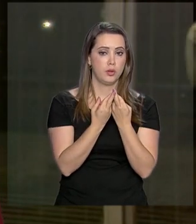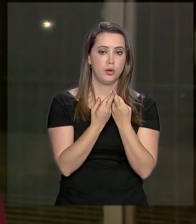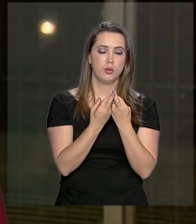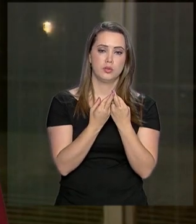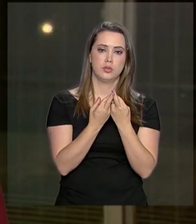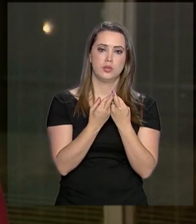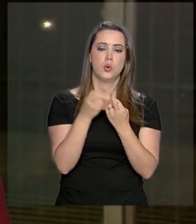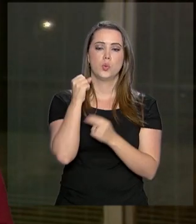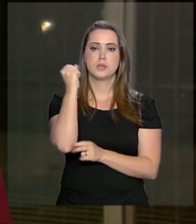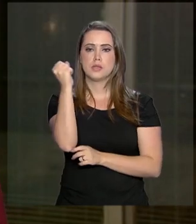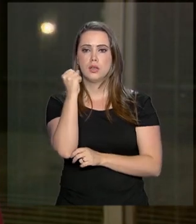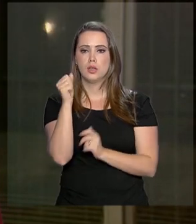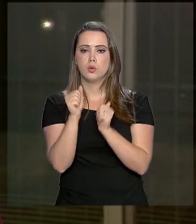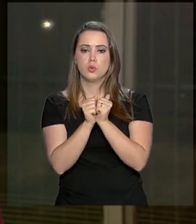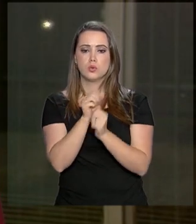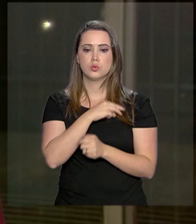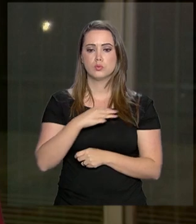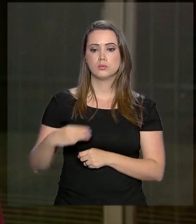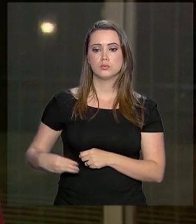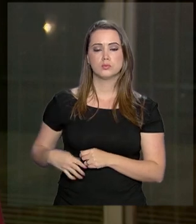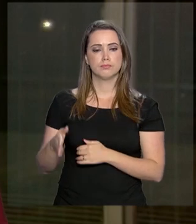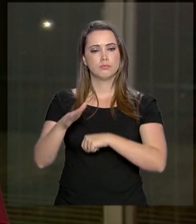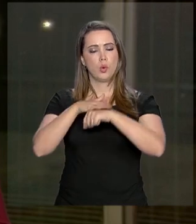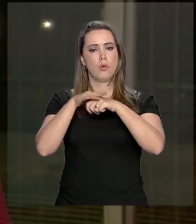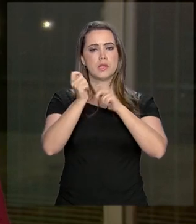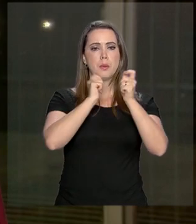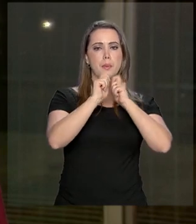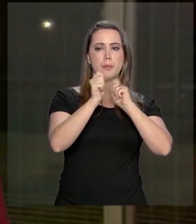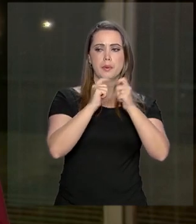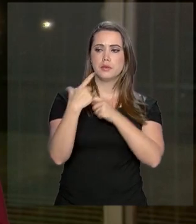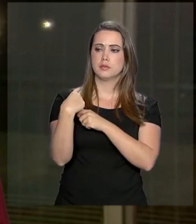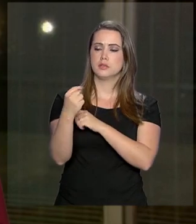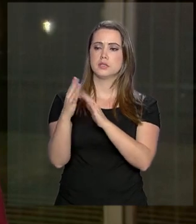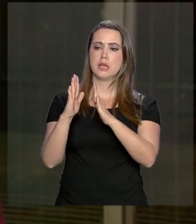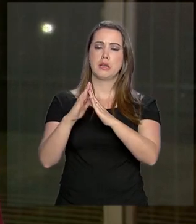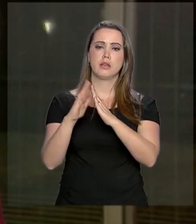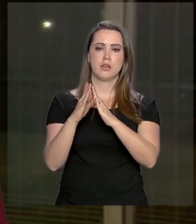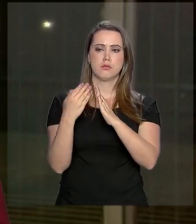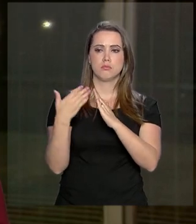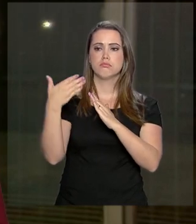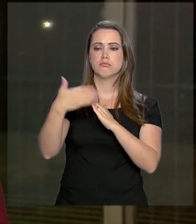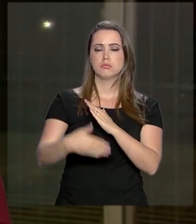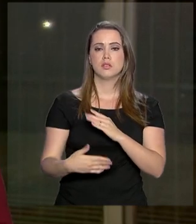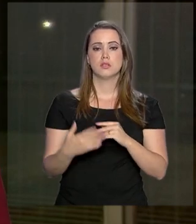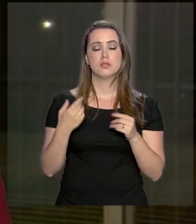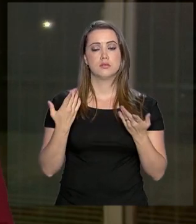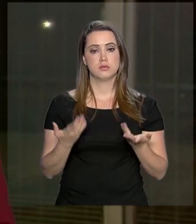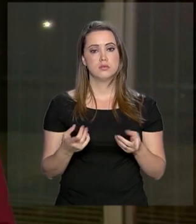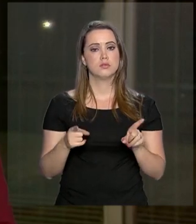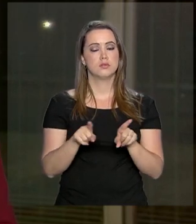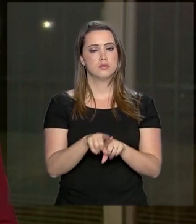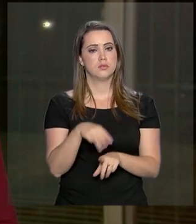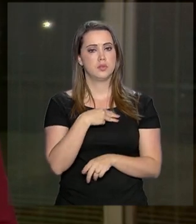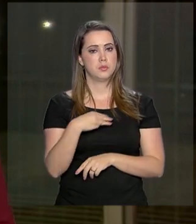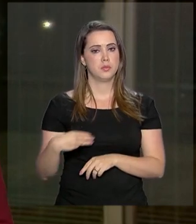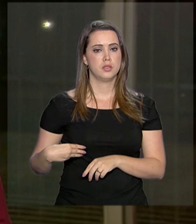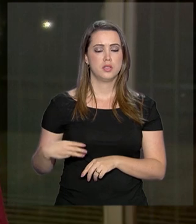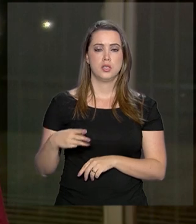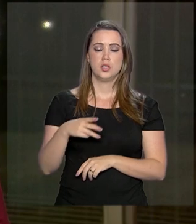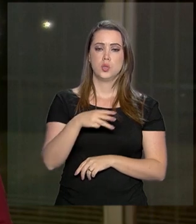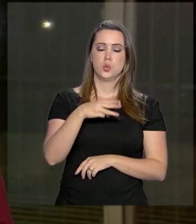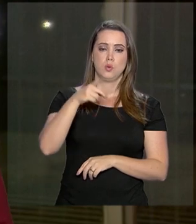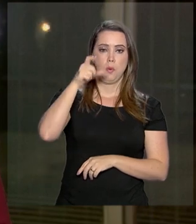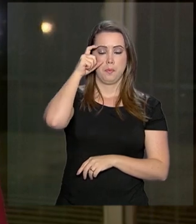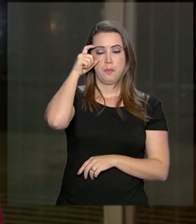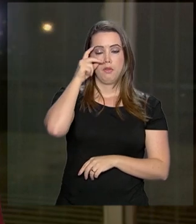senador e o ministro, eles conversaram com a imprensa na saída ali na porta da residência oficial. E o ministro Paulo Guedes,